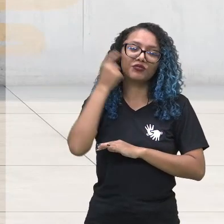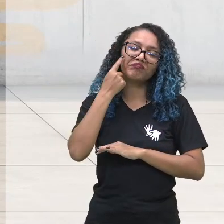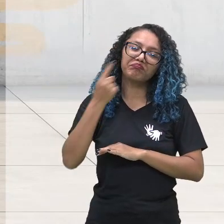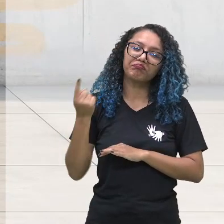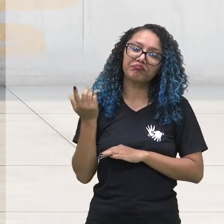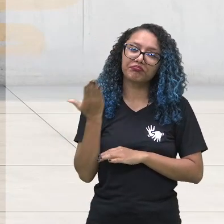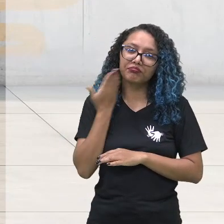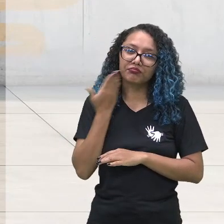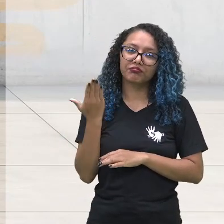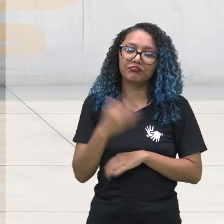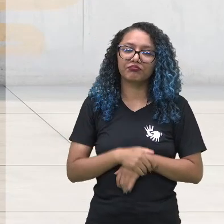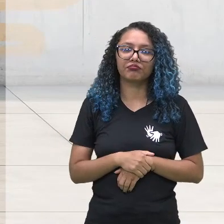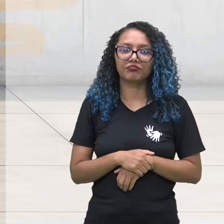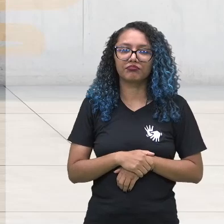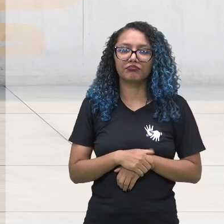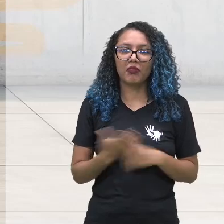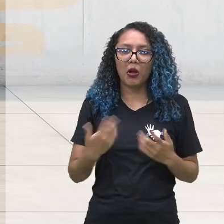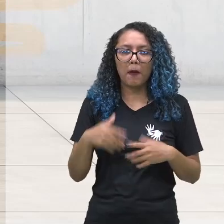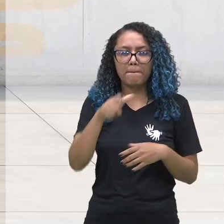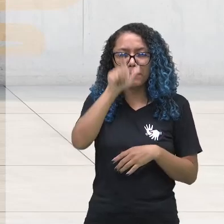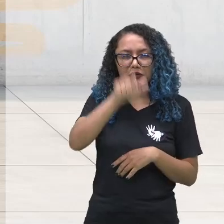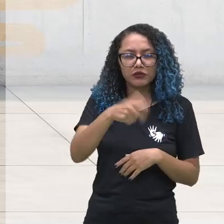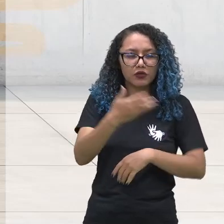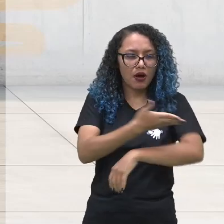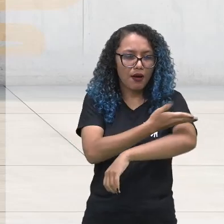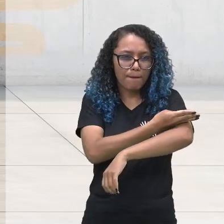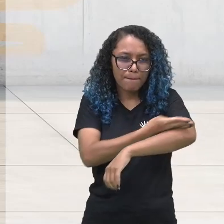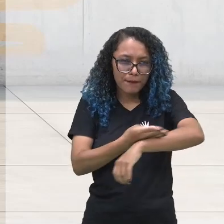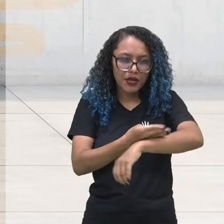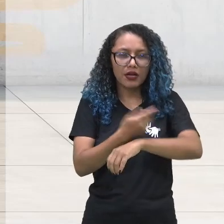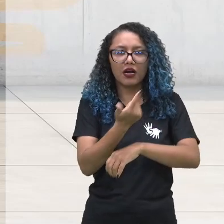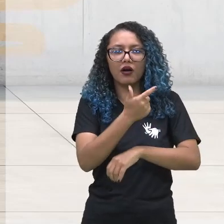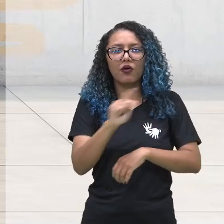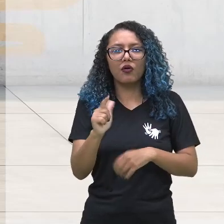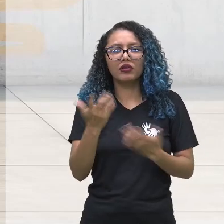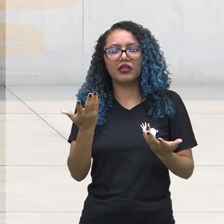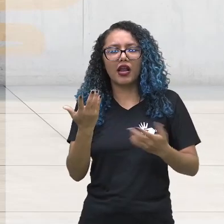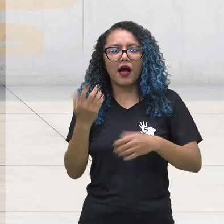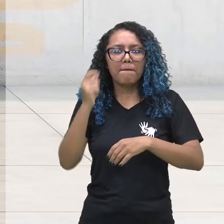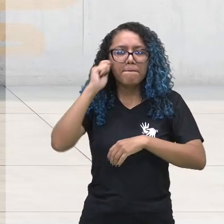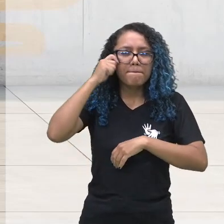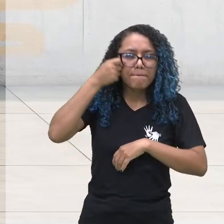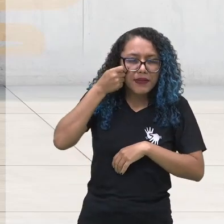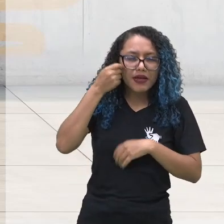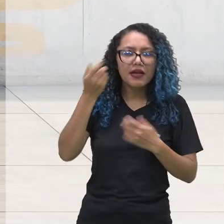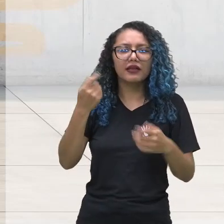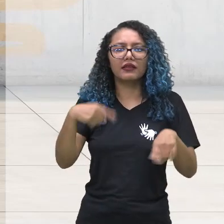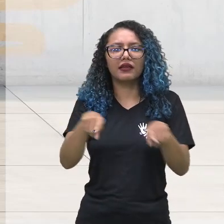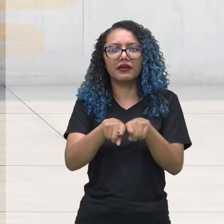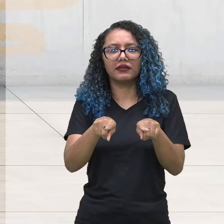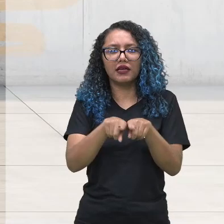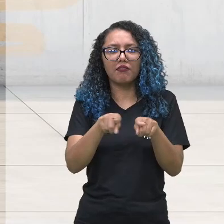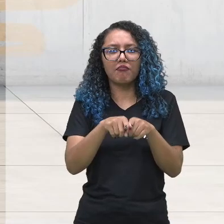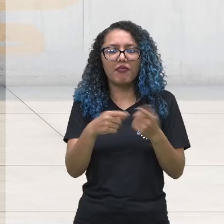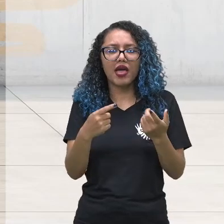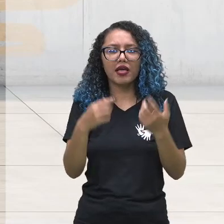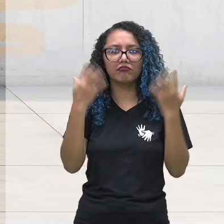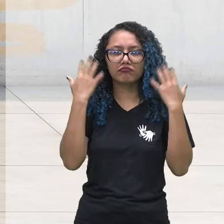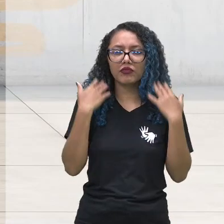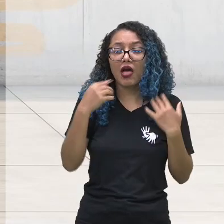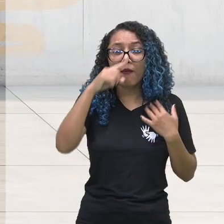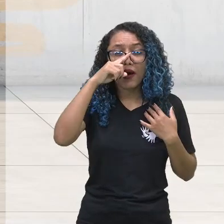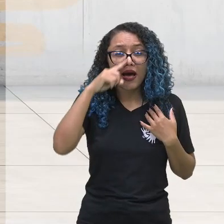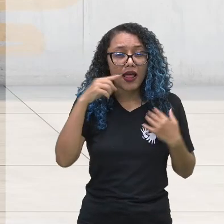Olhem aqui essas imagens. Temos uma pessoa branca, temos uma pessoa com a pele mais preta, temos cabelo loiro,